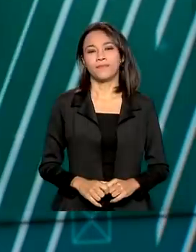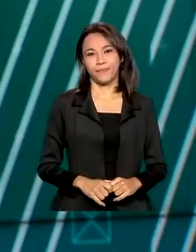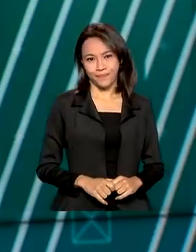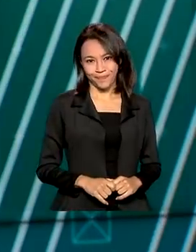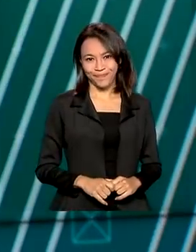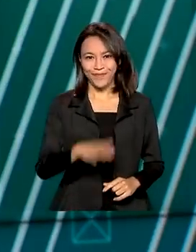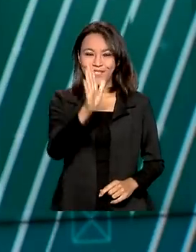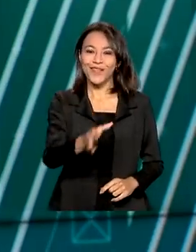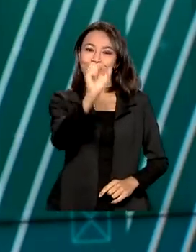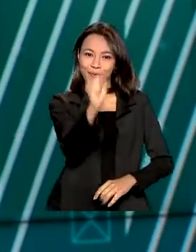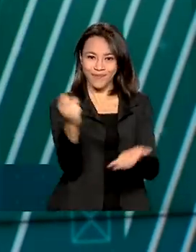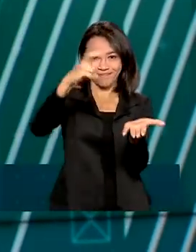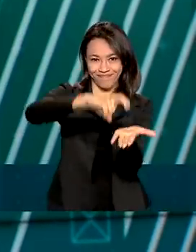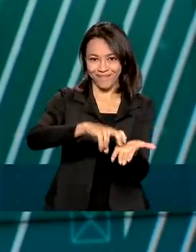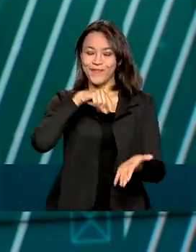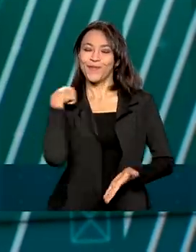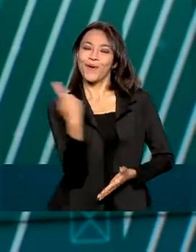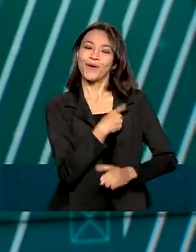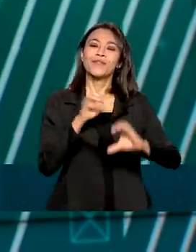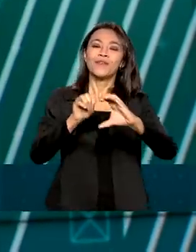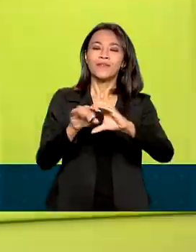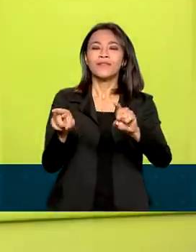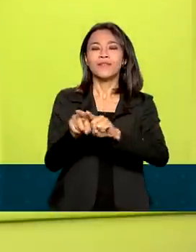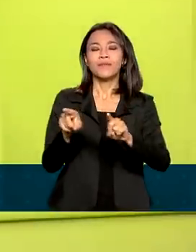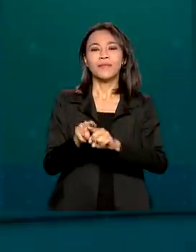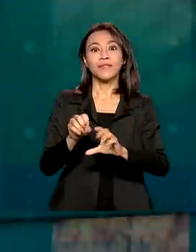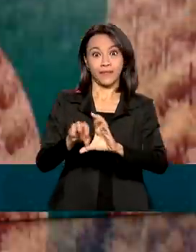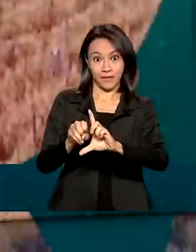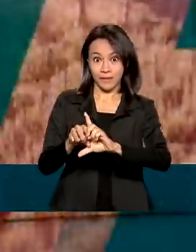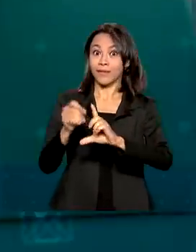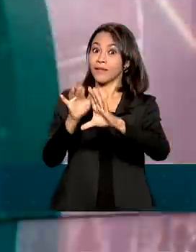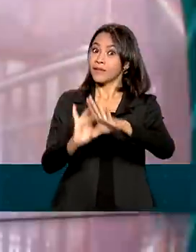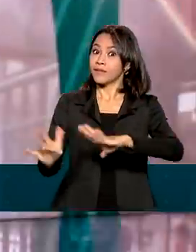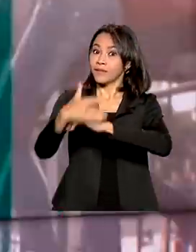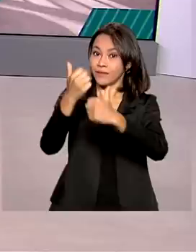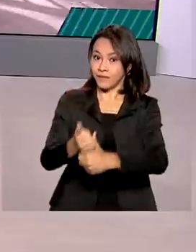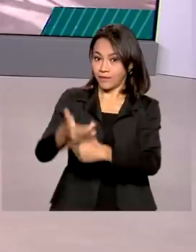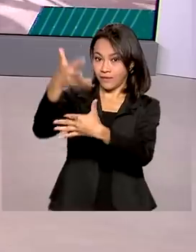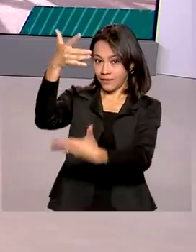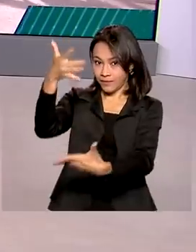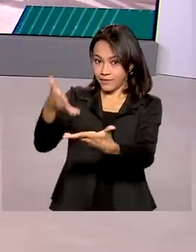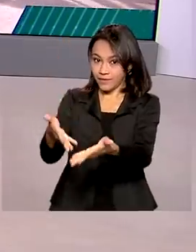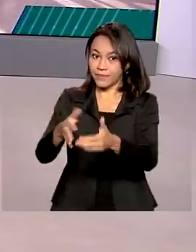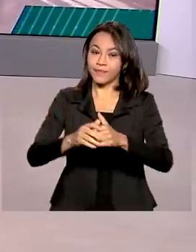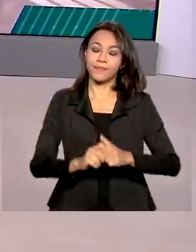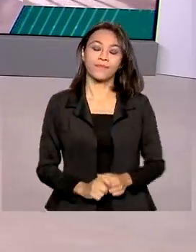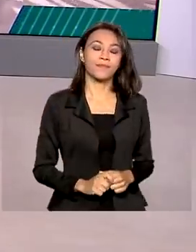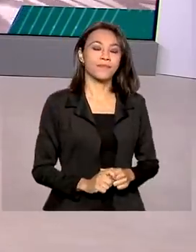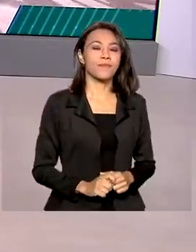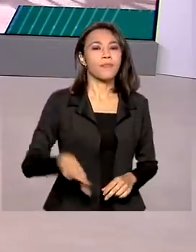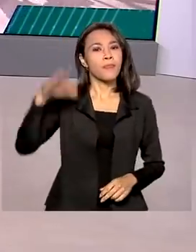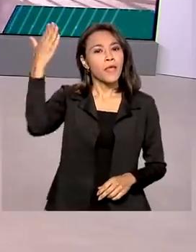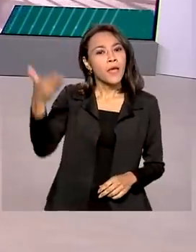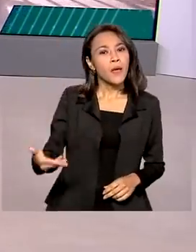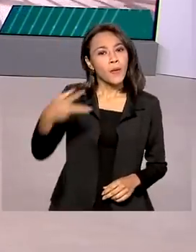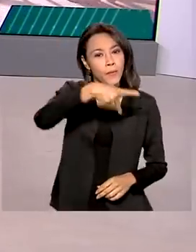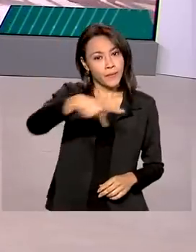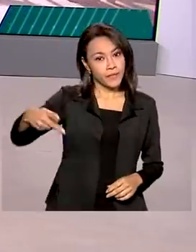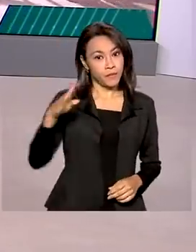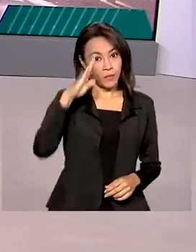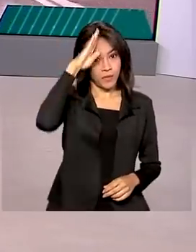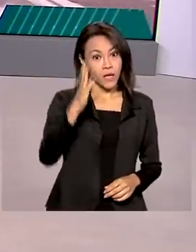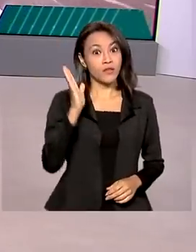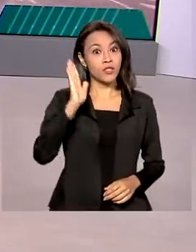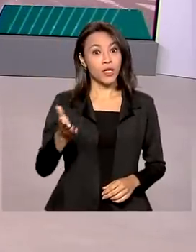Oito horas da manhã, estamos ao vivo também pelas redes sociais. O presidente Jair Bolsonaro participou do